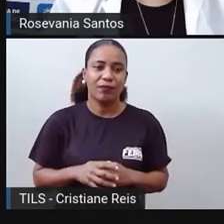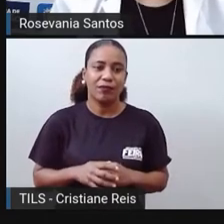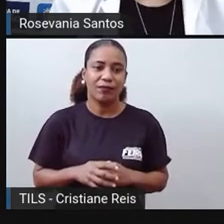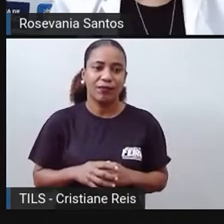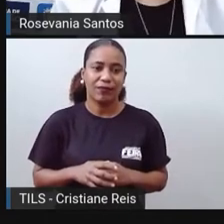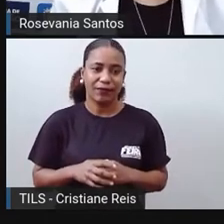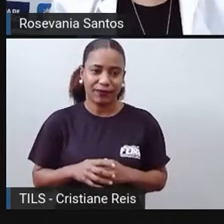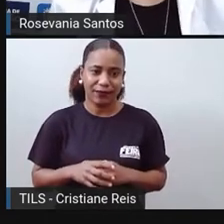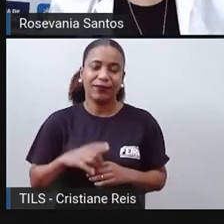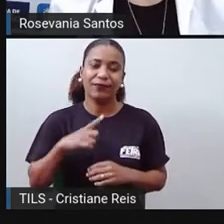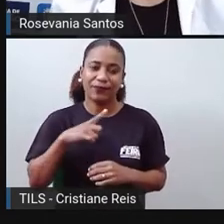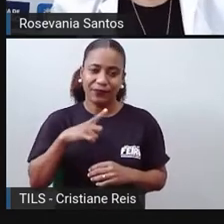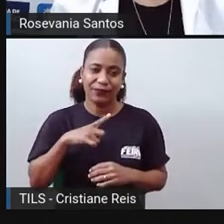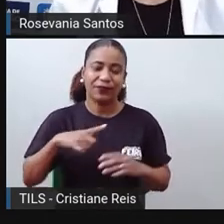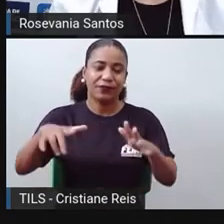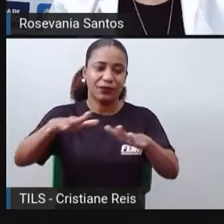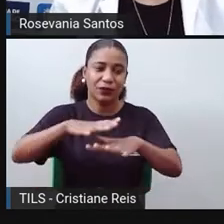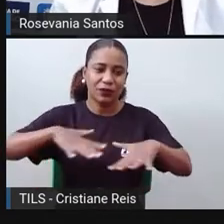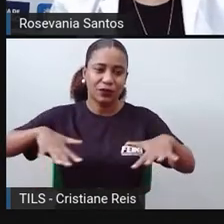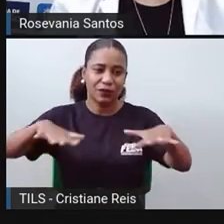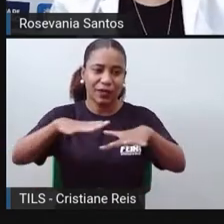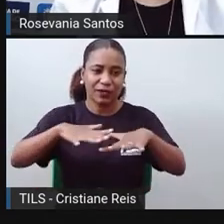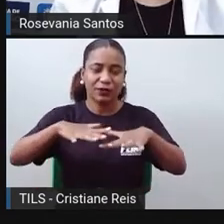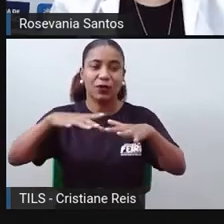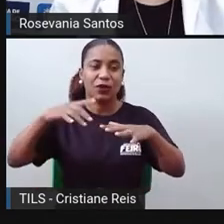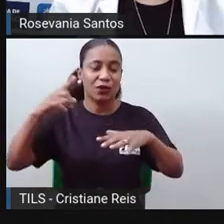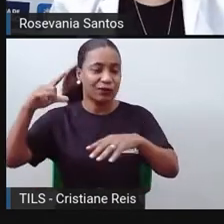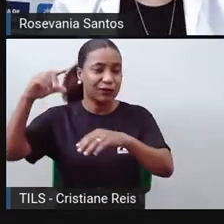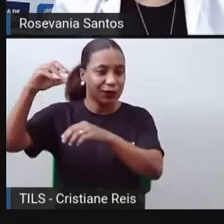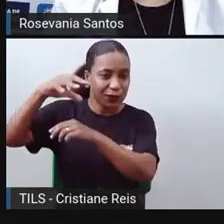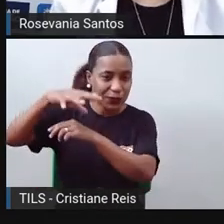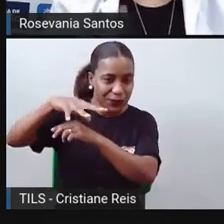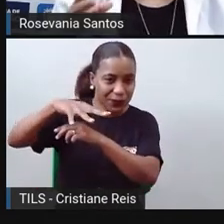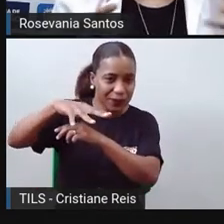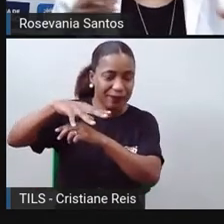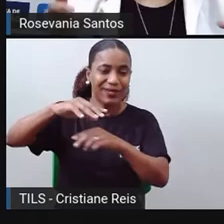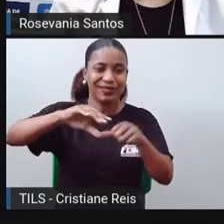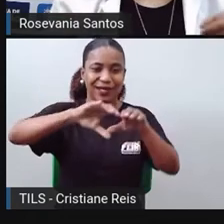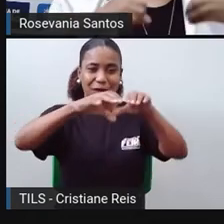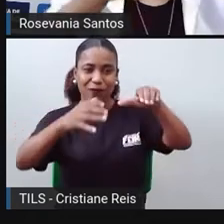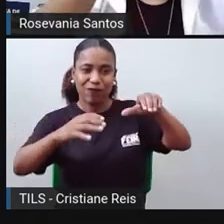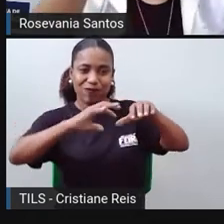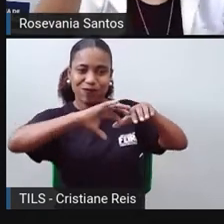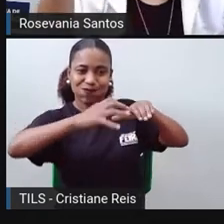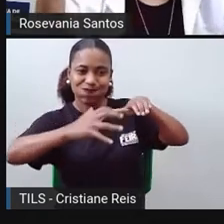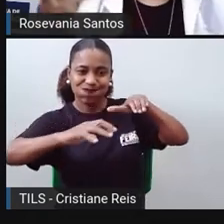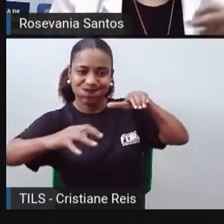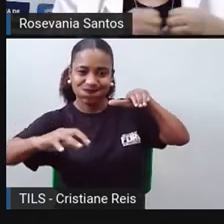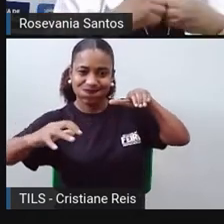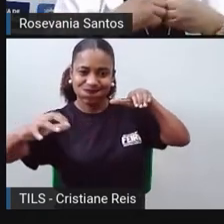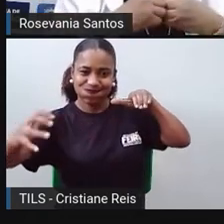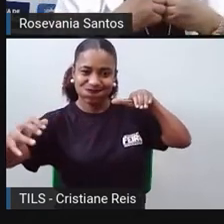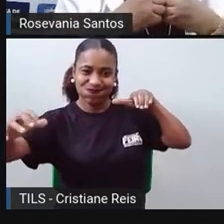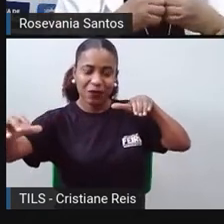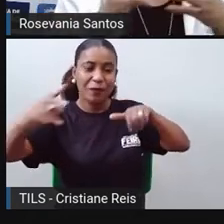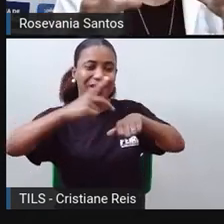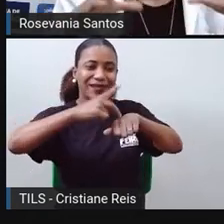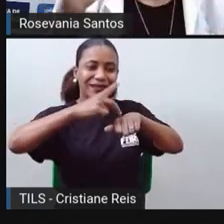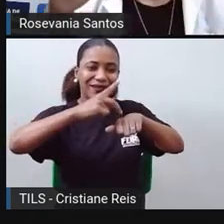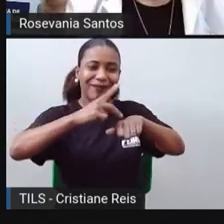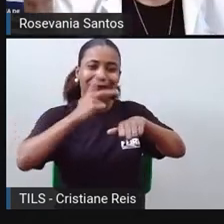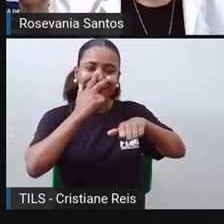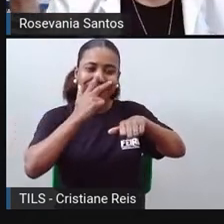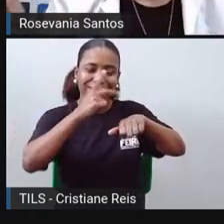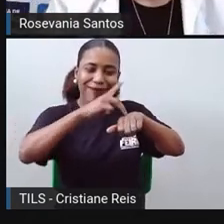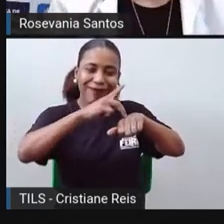espaço, dá para você ver essas barreiras aí. E elas justamente se formam porque essas rochas, a gente está